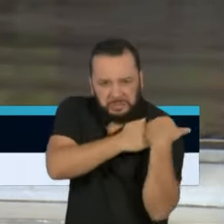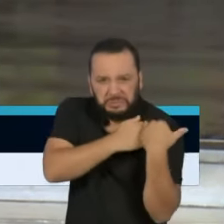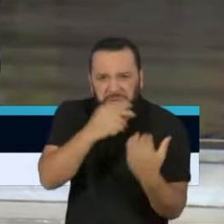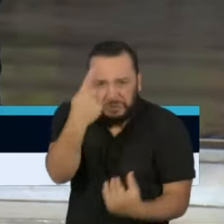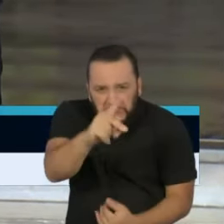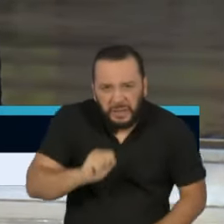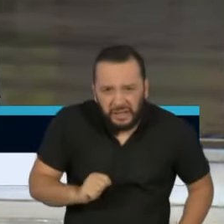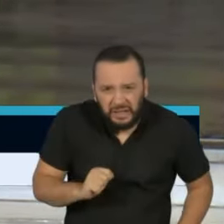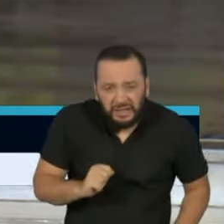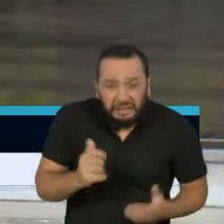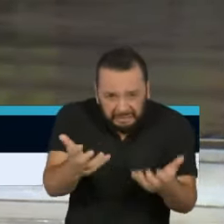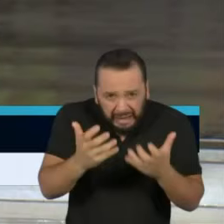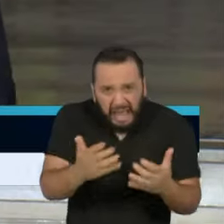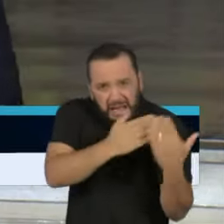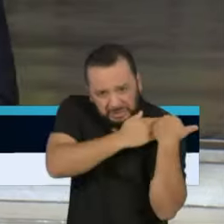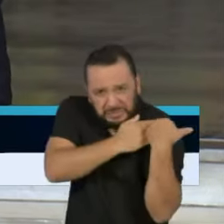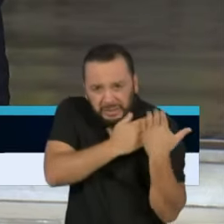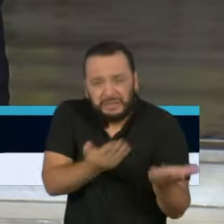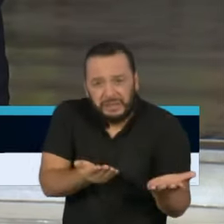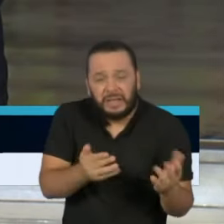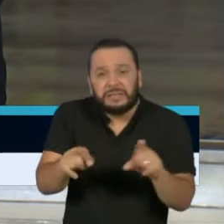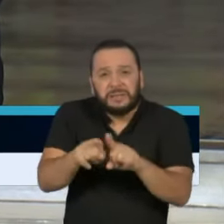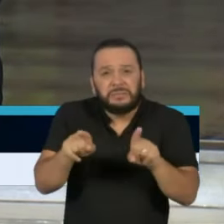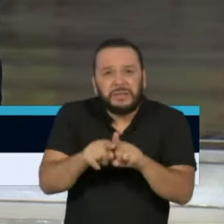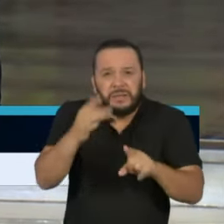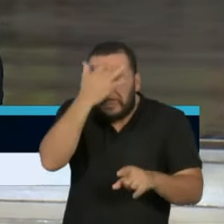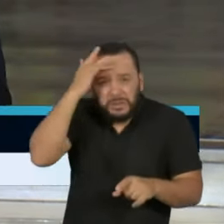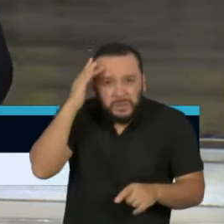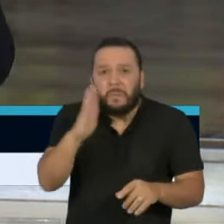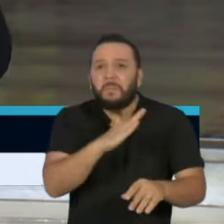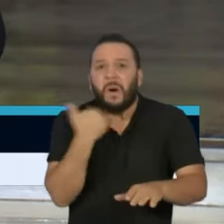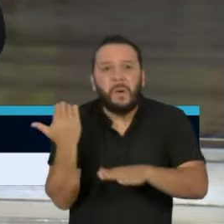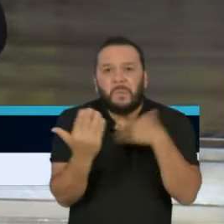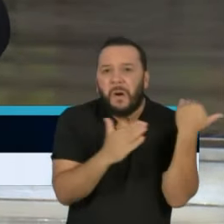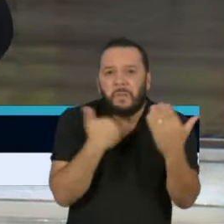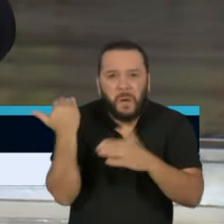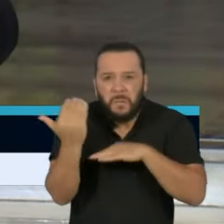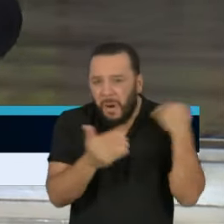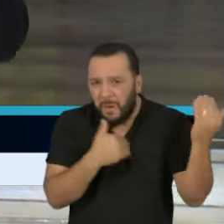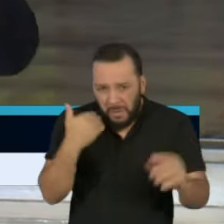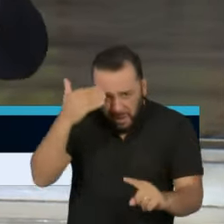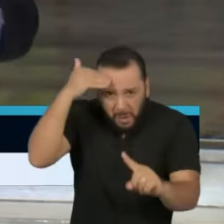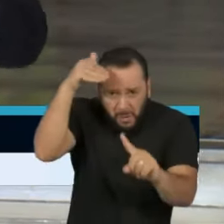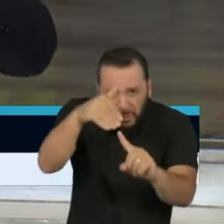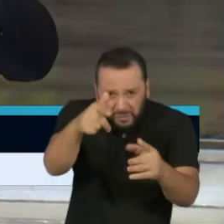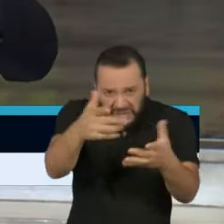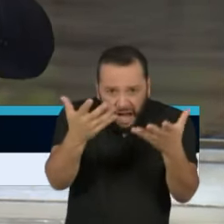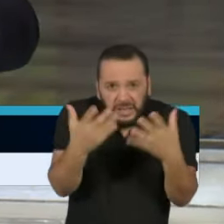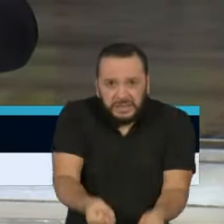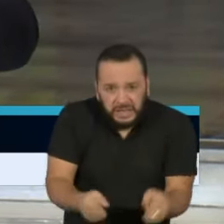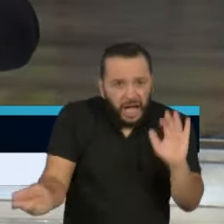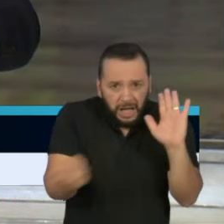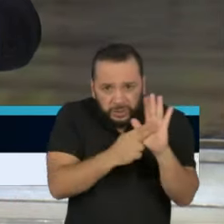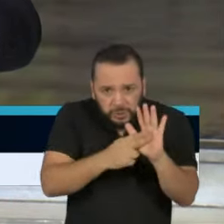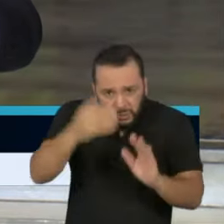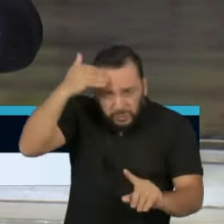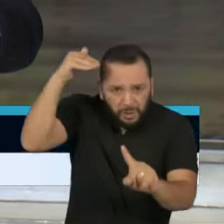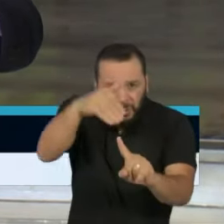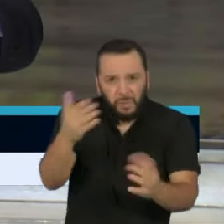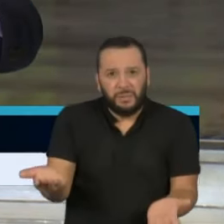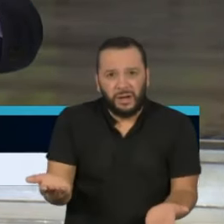caixões com as vítimas do coronavírus? Vocês, vocês que defendem a abertura,